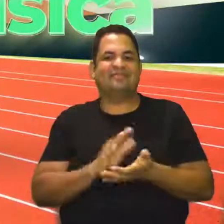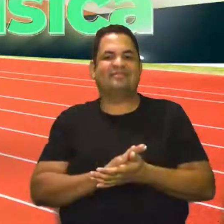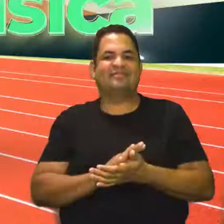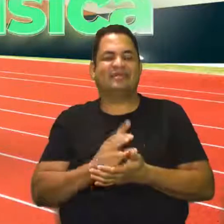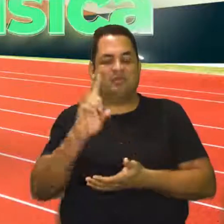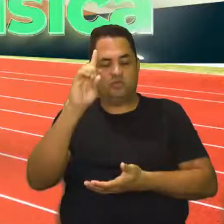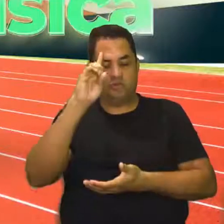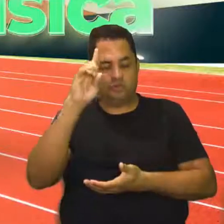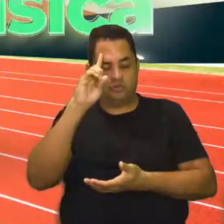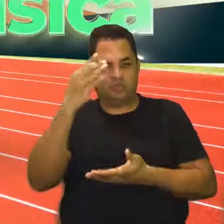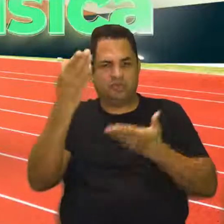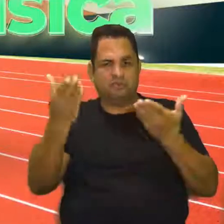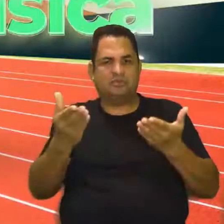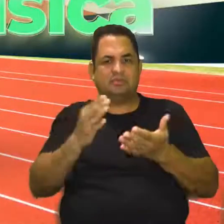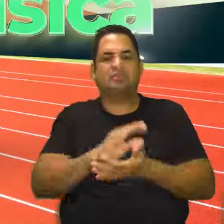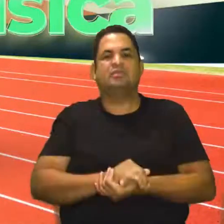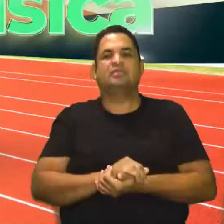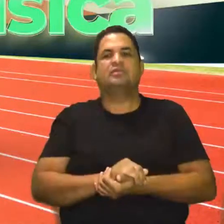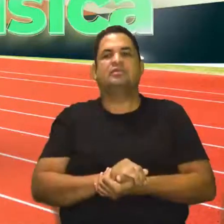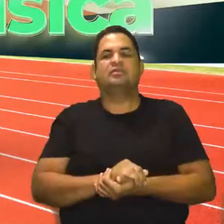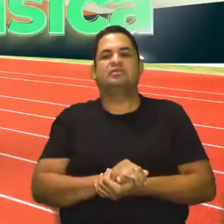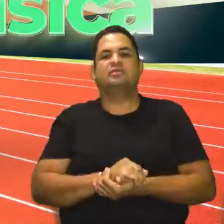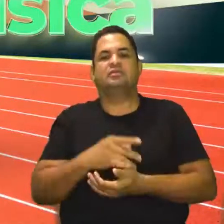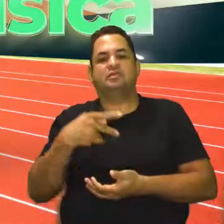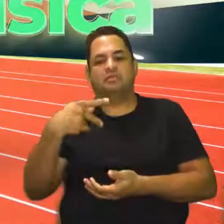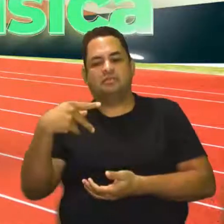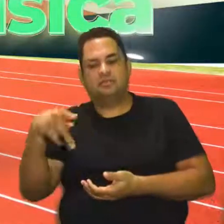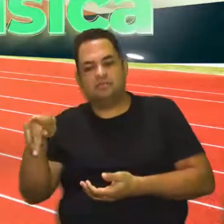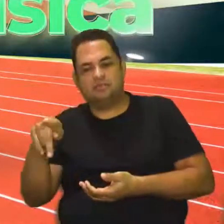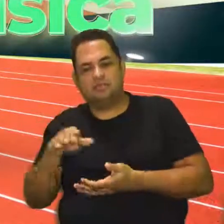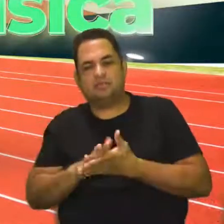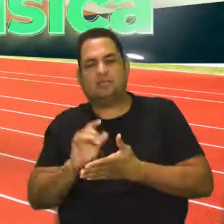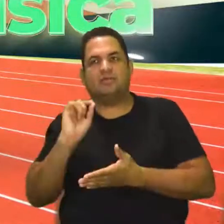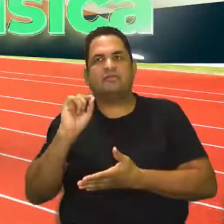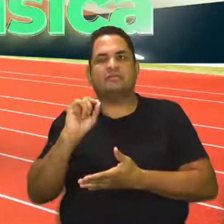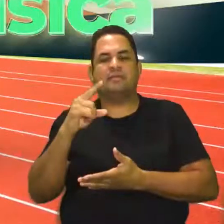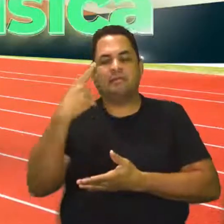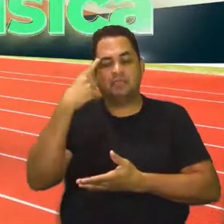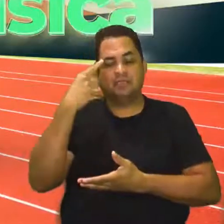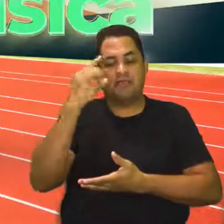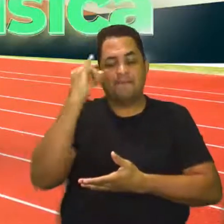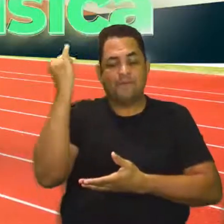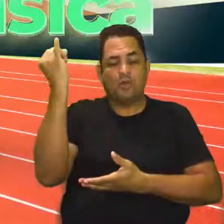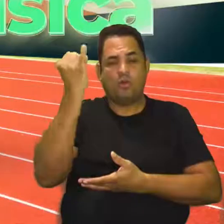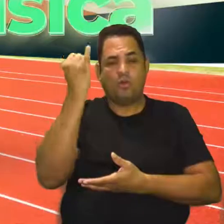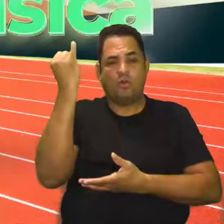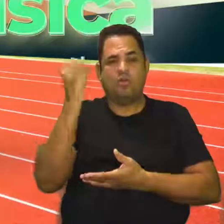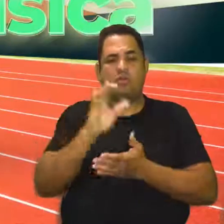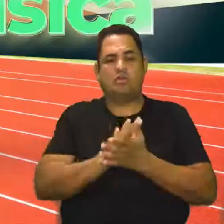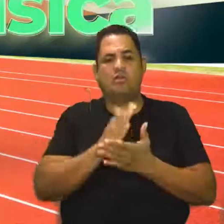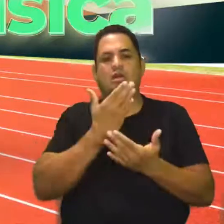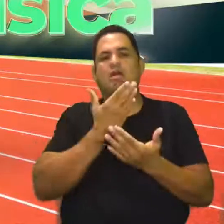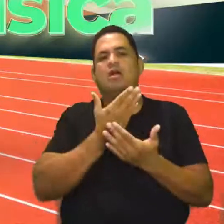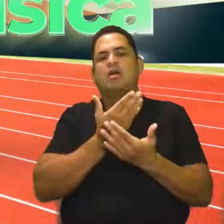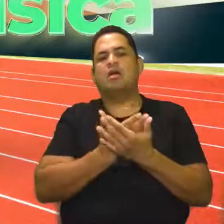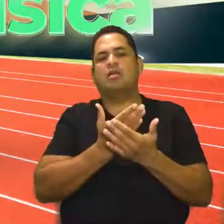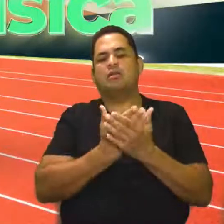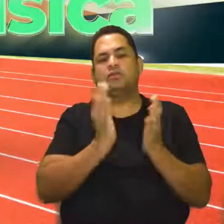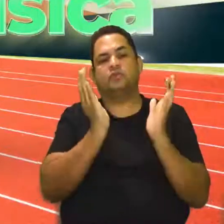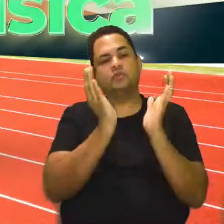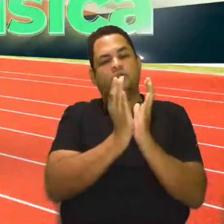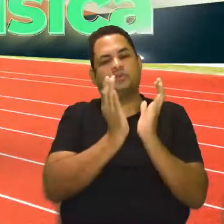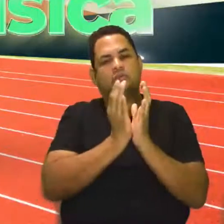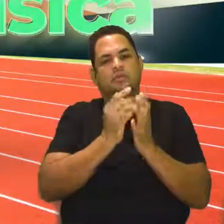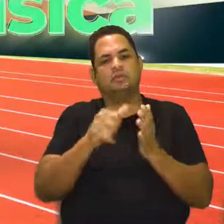é diariamente, é todos os dias, é na sua lista de prioridade. Essa aula da unidade 1, na unidade 2